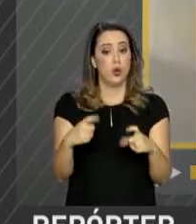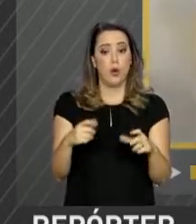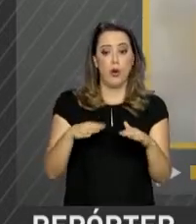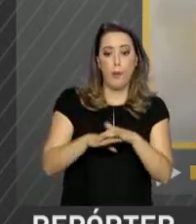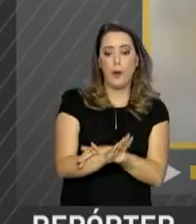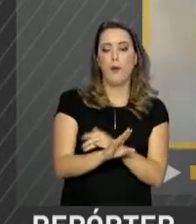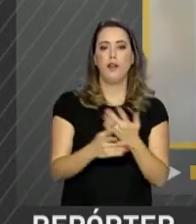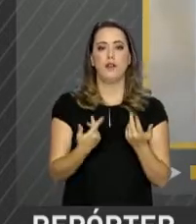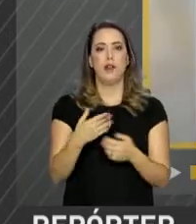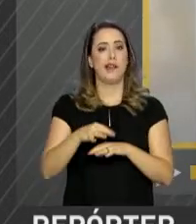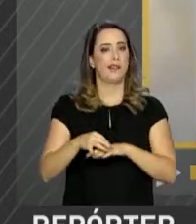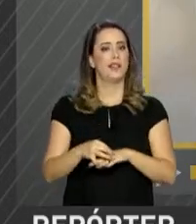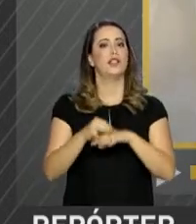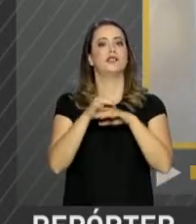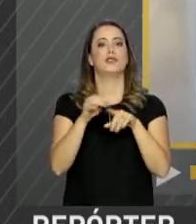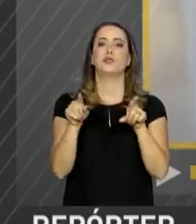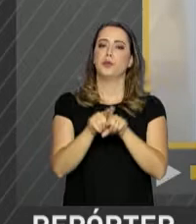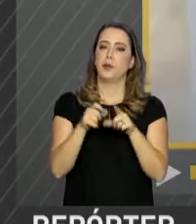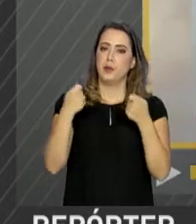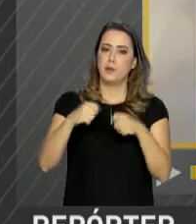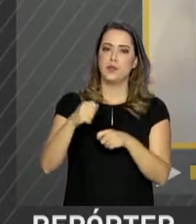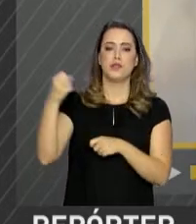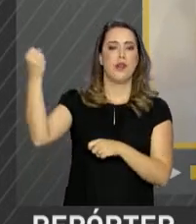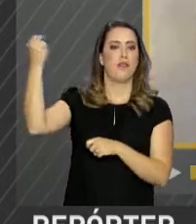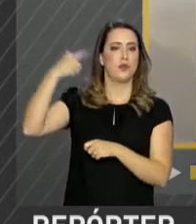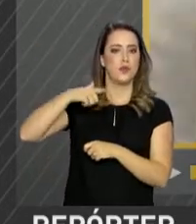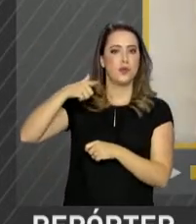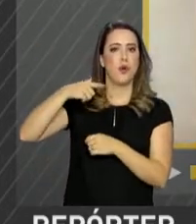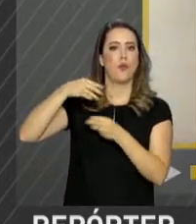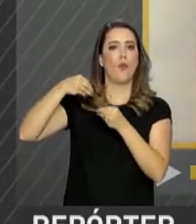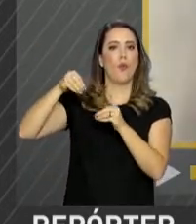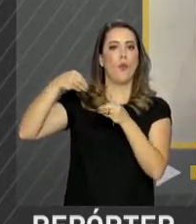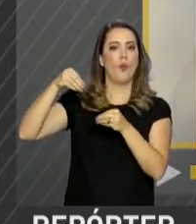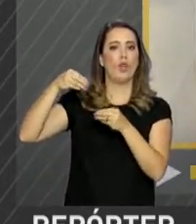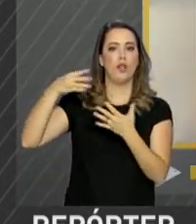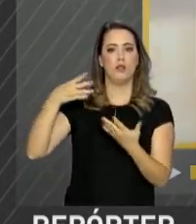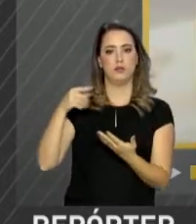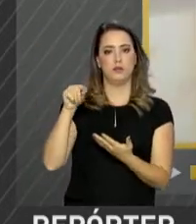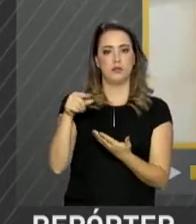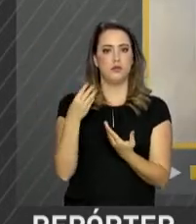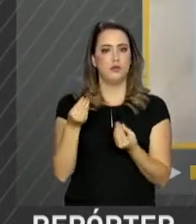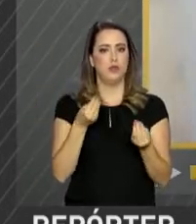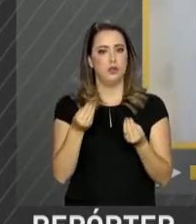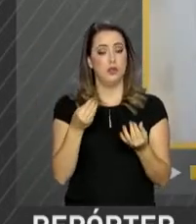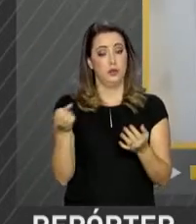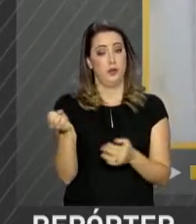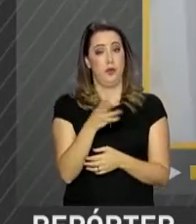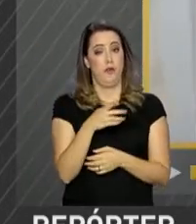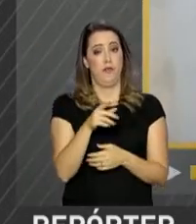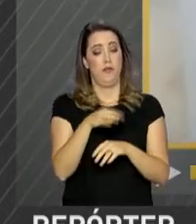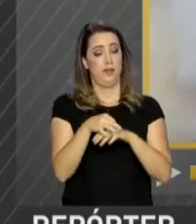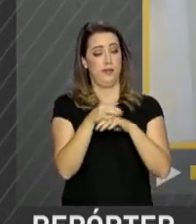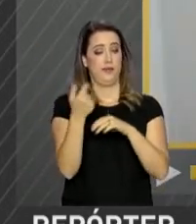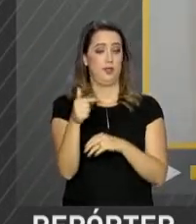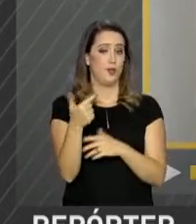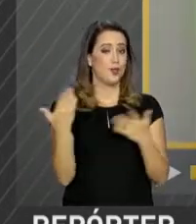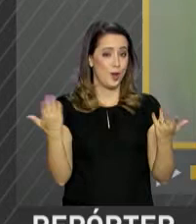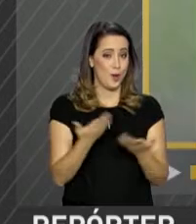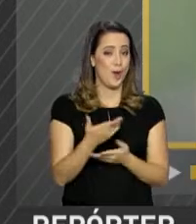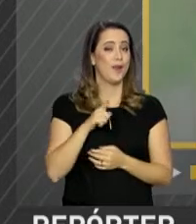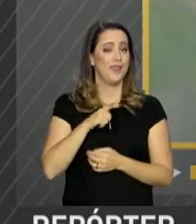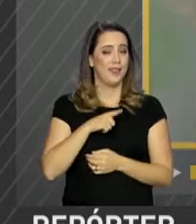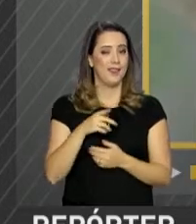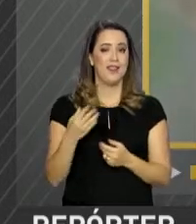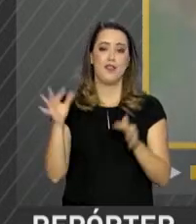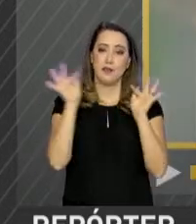Se tinha uma carne, tinha que comprar, colocar no sol para secar, não podia vender minha carminha fresca, a hora que quisesse. Então, hoje